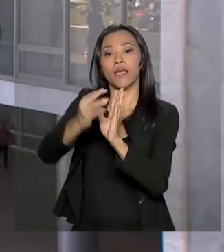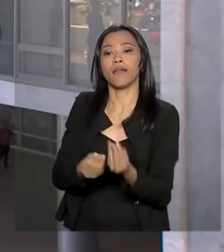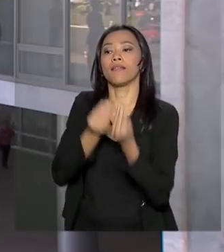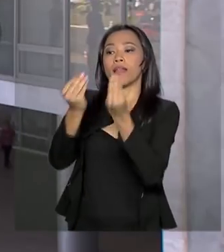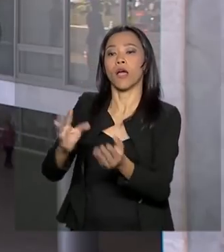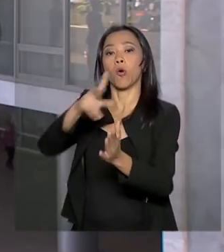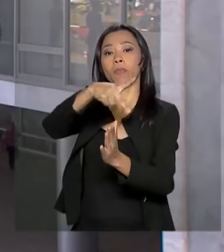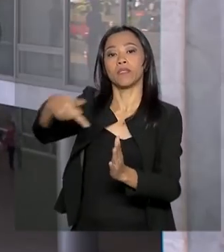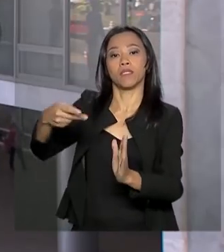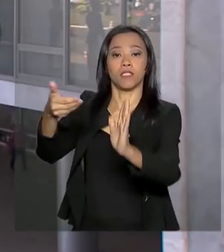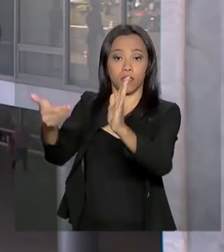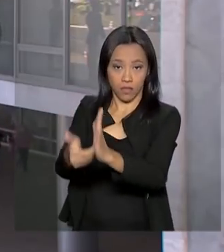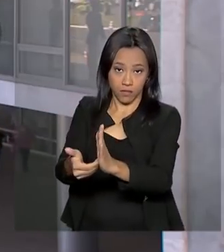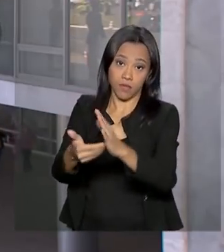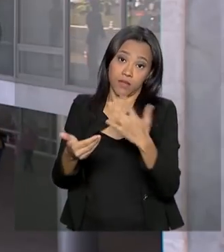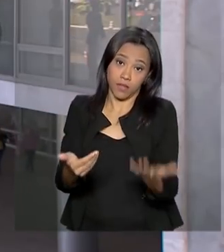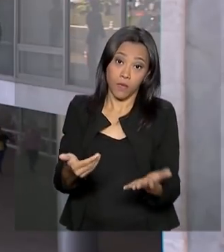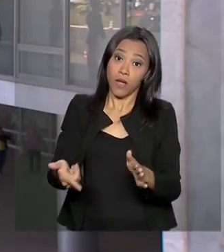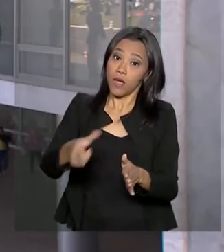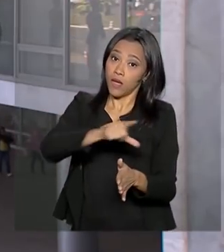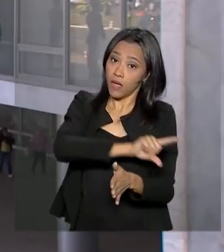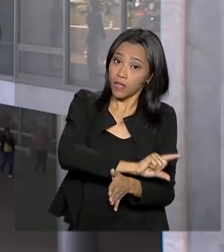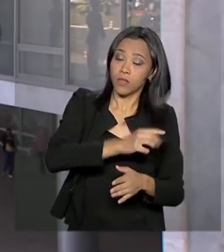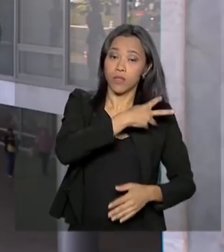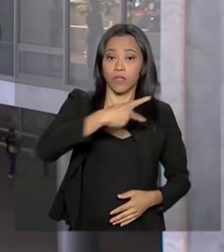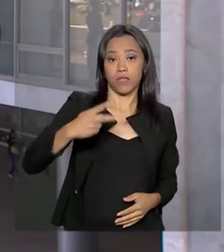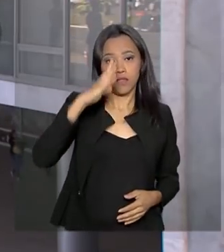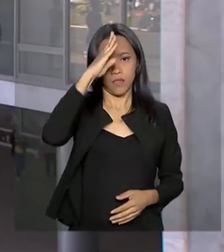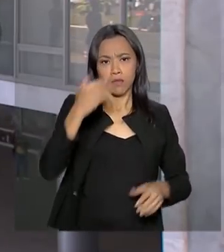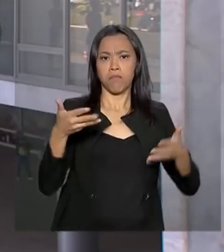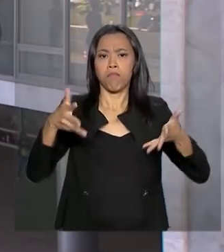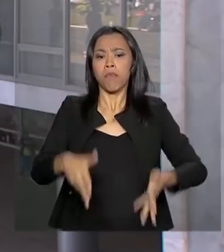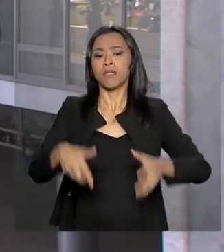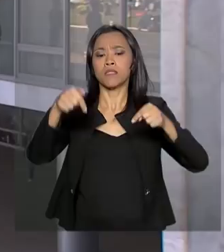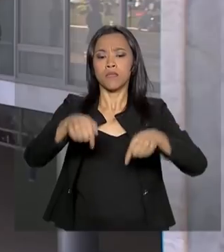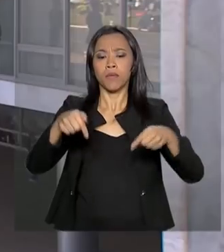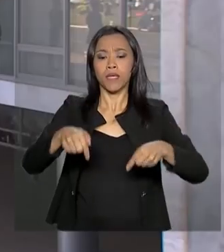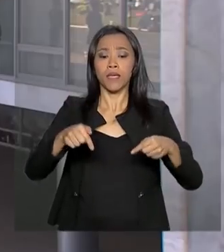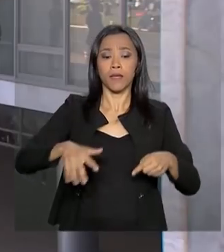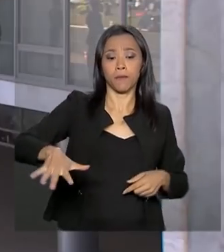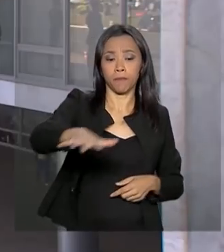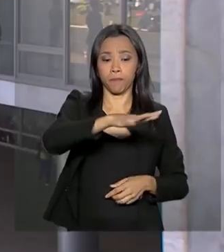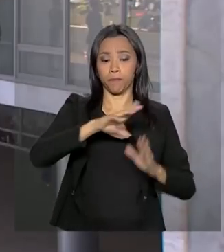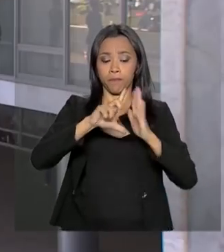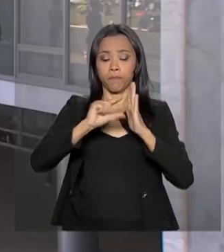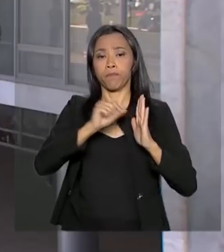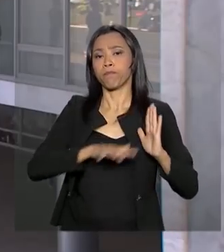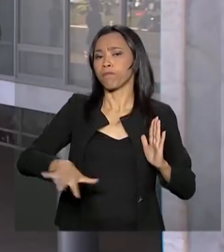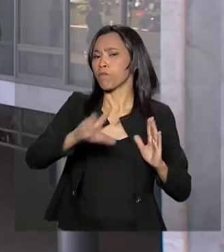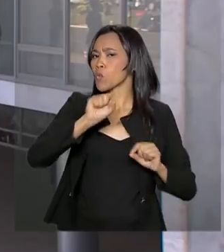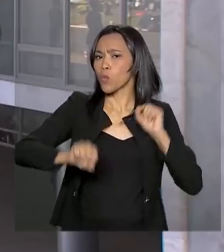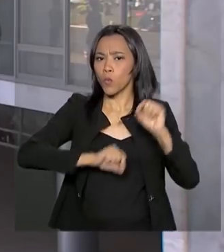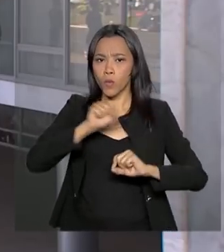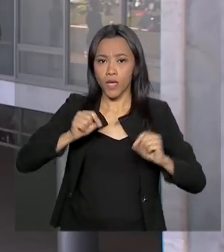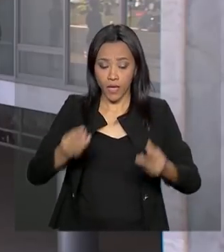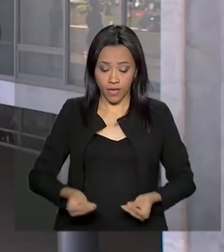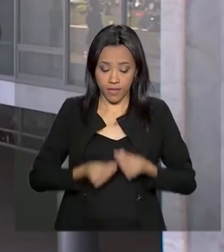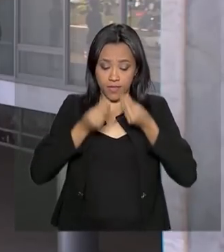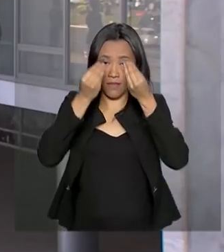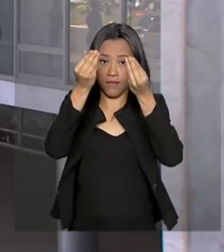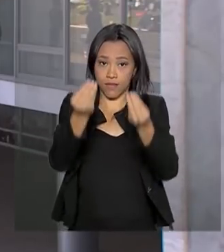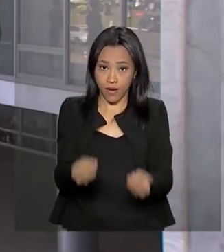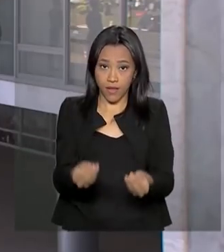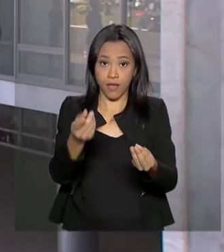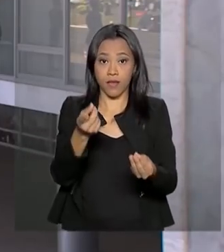Rodrigo Maia. Antes disso, o presidente Bolsonaro participa aqui no Palácio do Planalto da cerimônia de entrega de credenciais